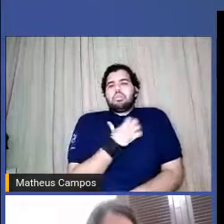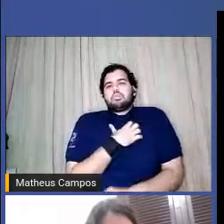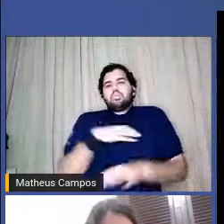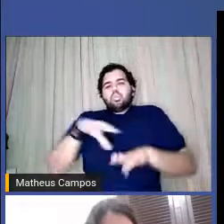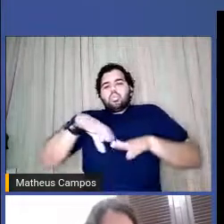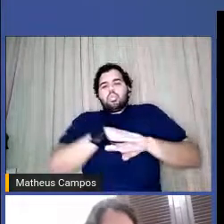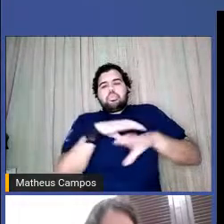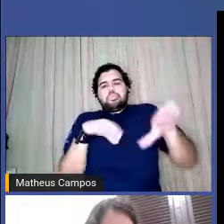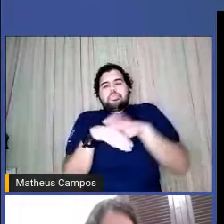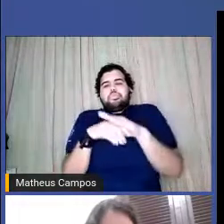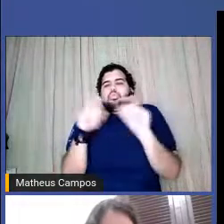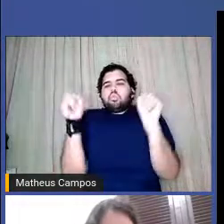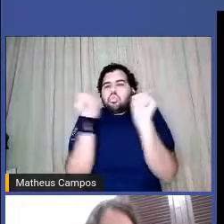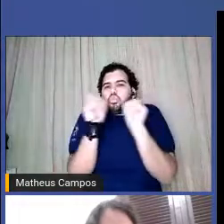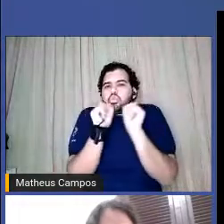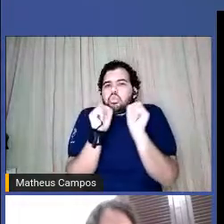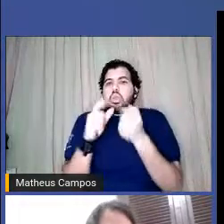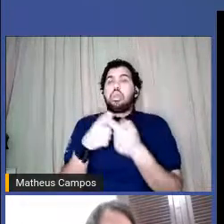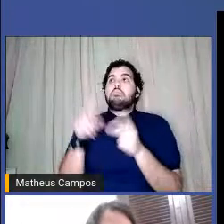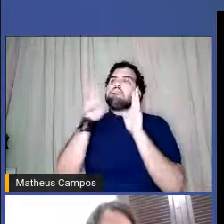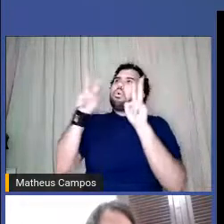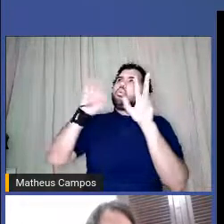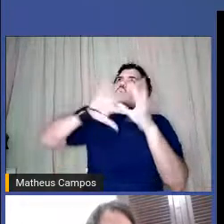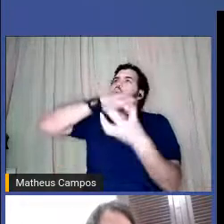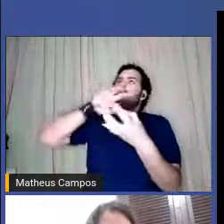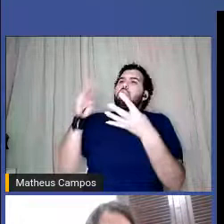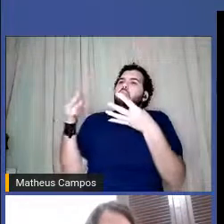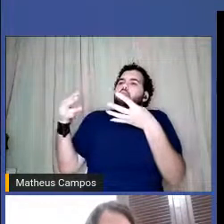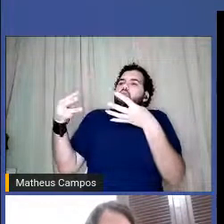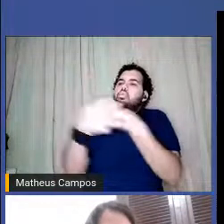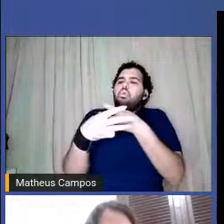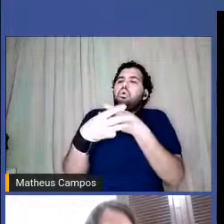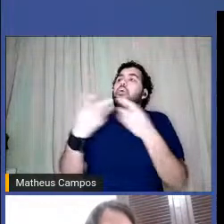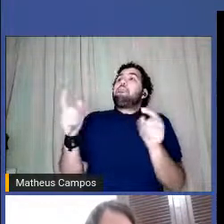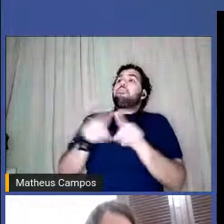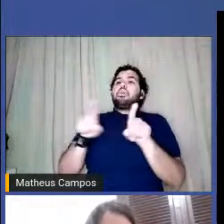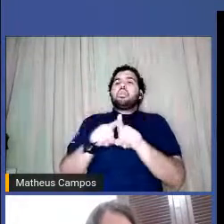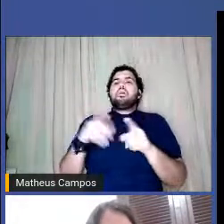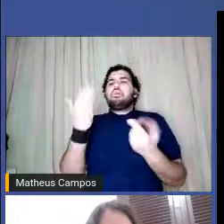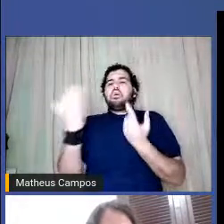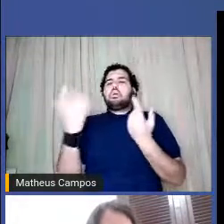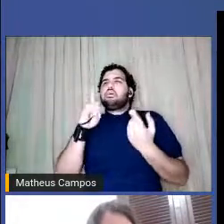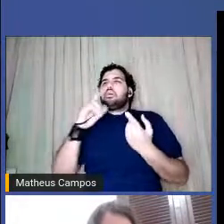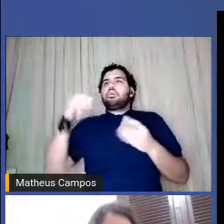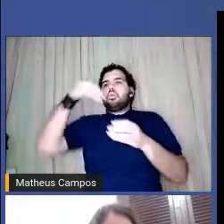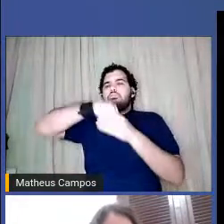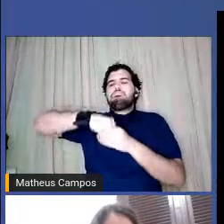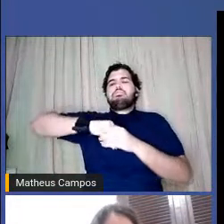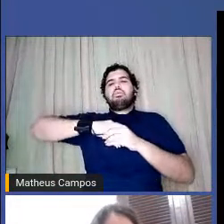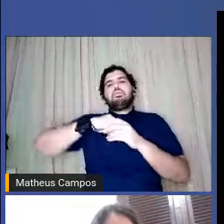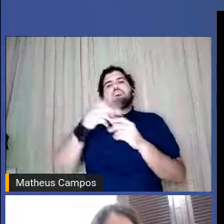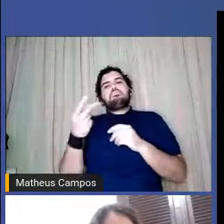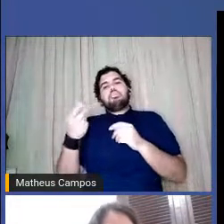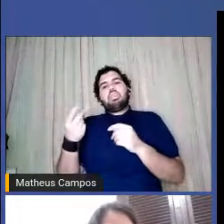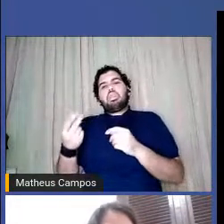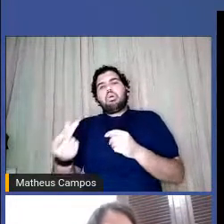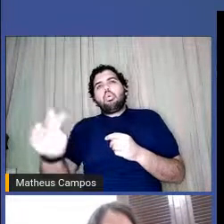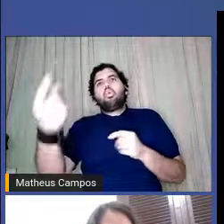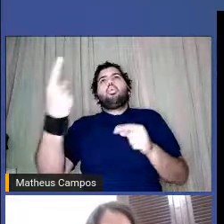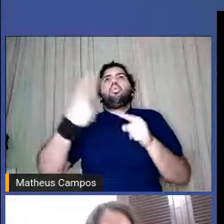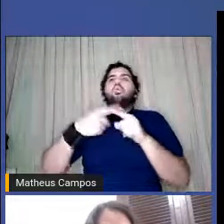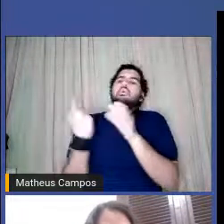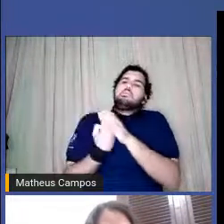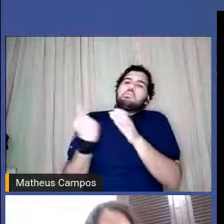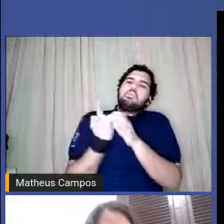Vejo Marte da janela Aqui dentro o mar de uma noite eterna O reflexo no espelho me faz